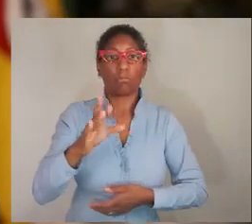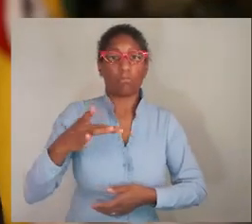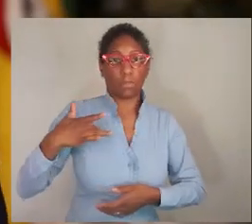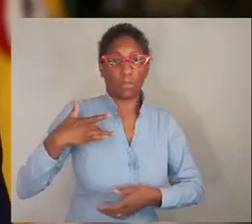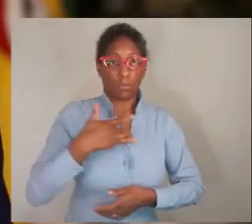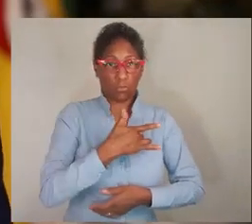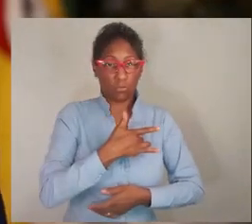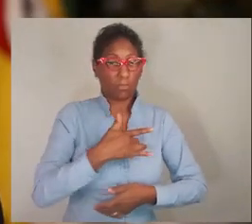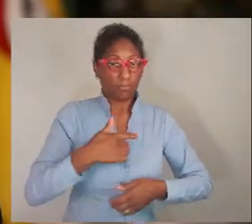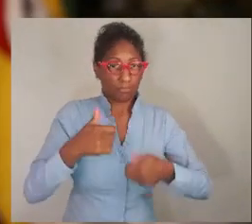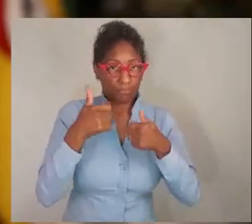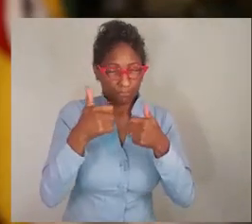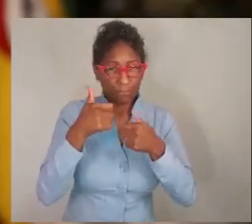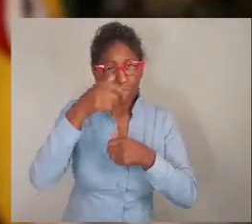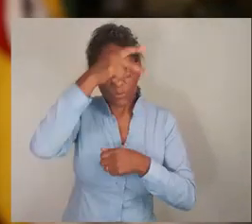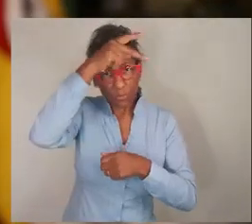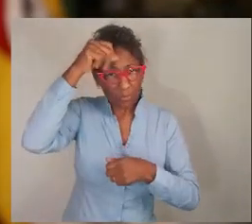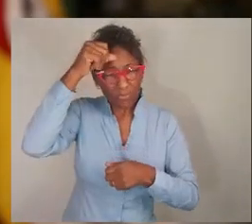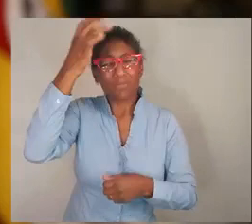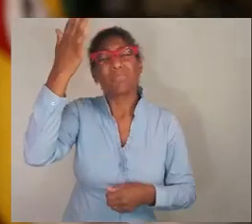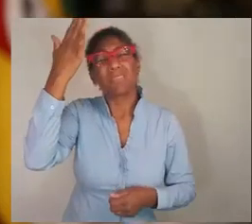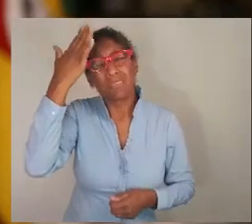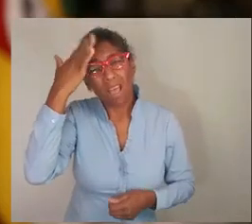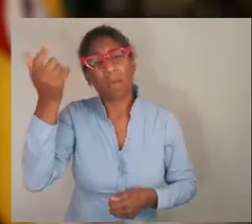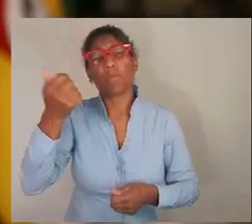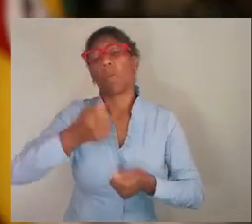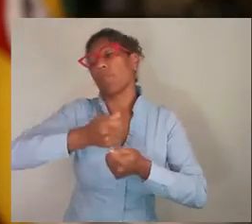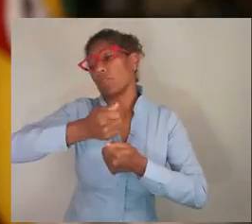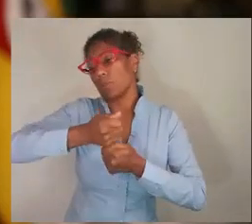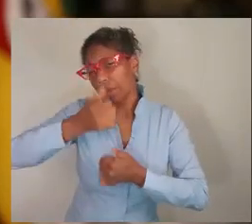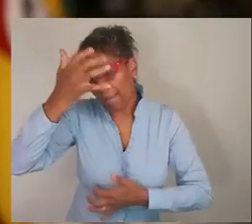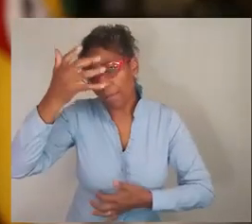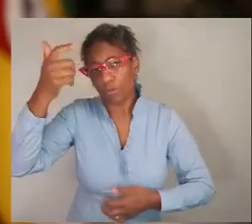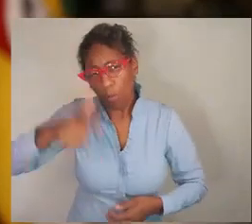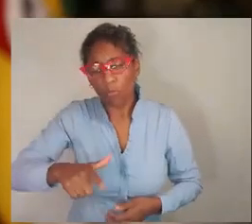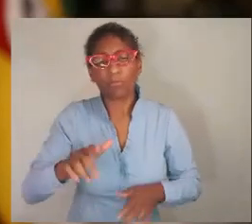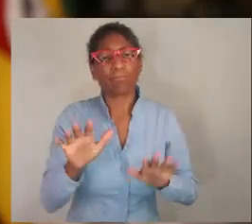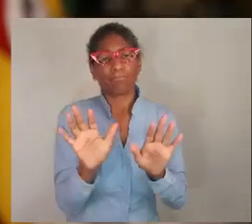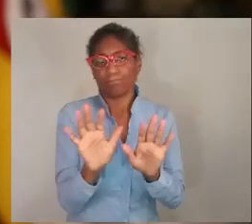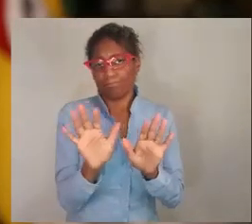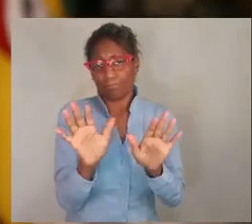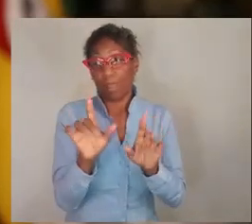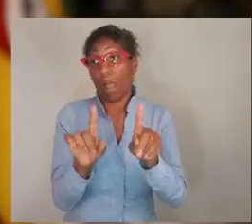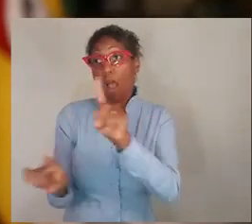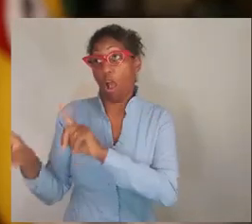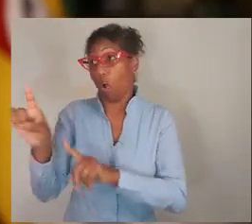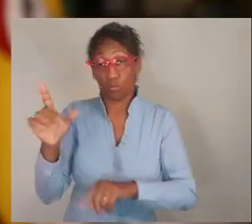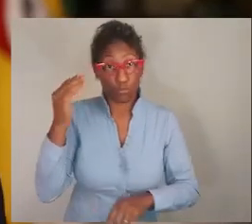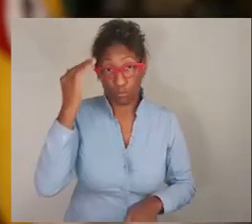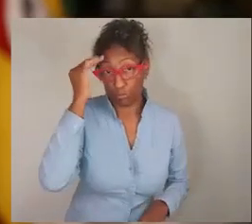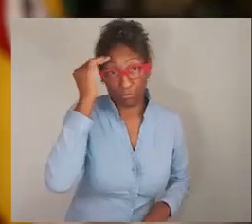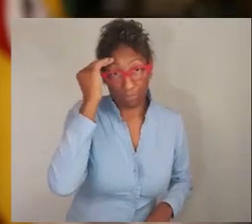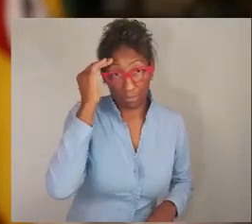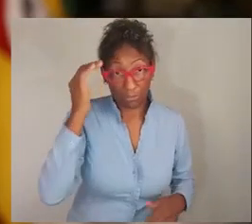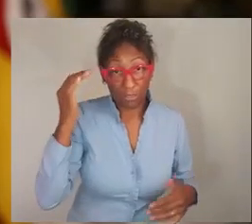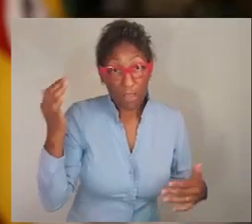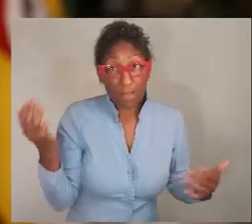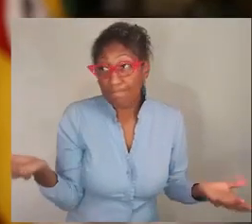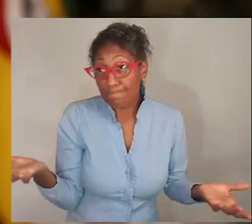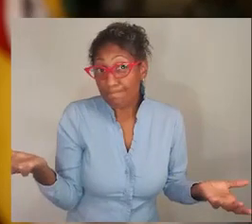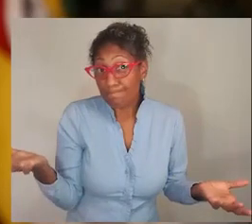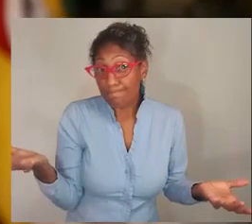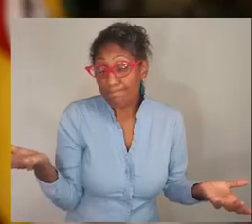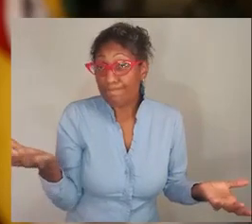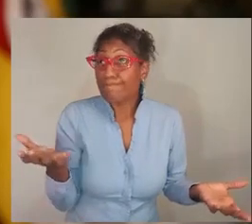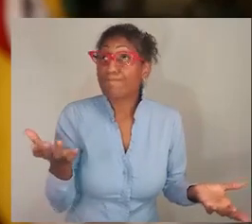porque os prefeitos, especialmente os prefeitos, sabem muito bem disso. E aqueles que não quiseram entender até agora,